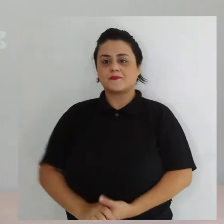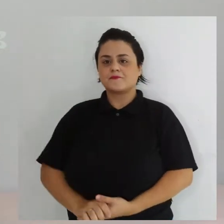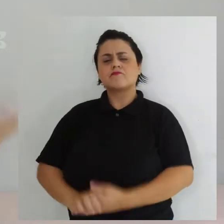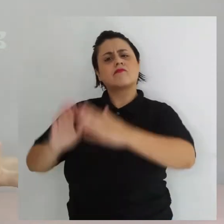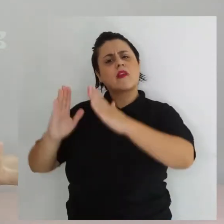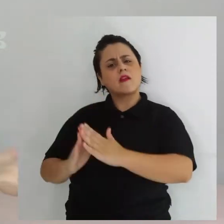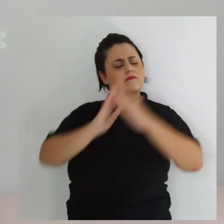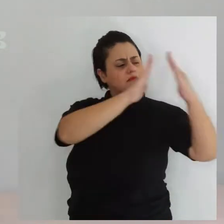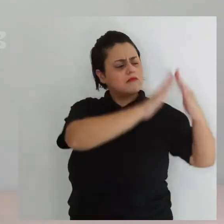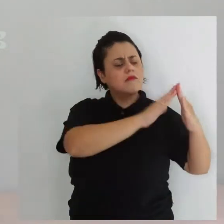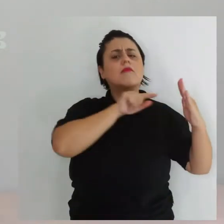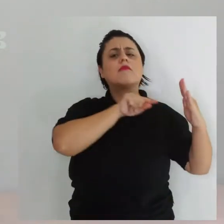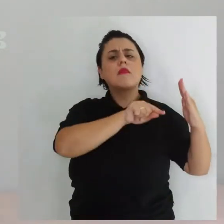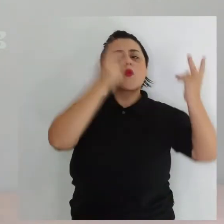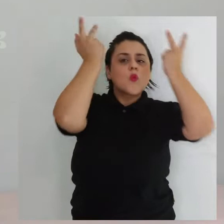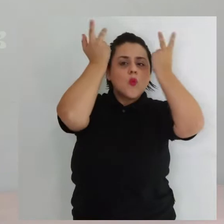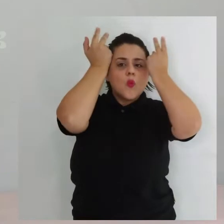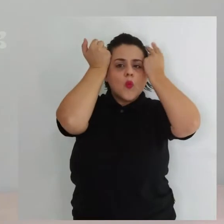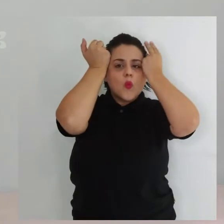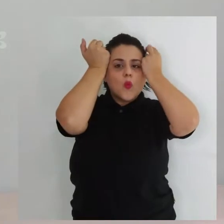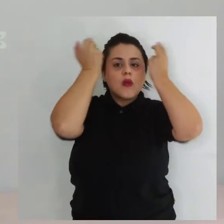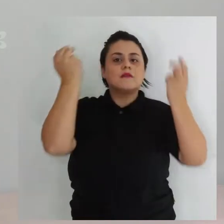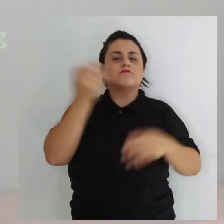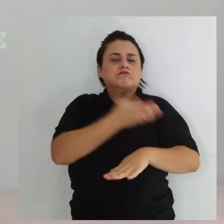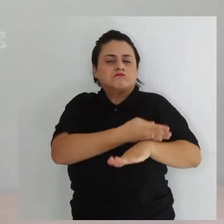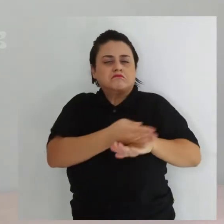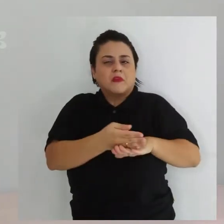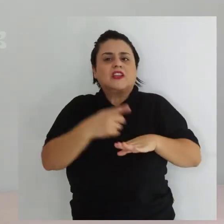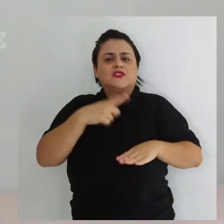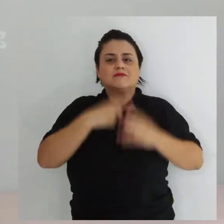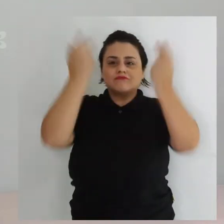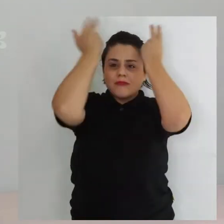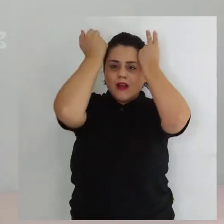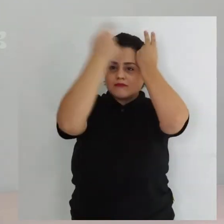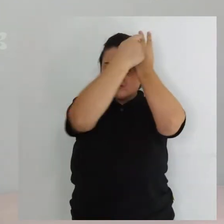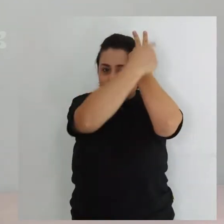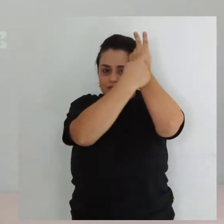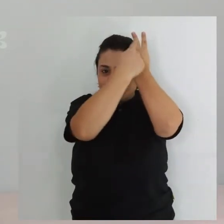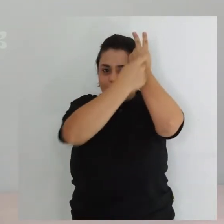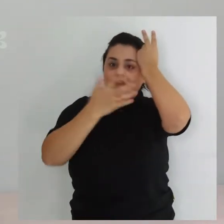Do lado da casa dela morava um coelho branco, de orelha cor de rosa.